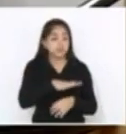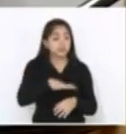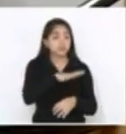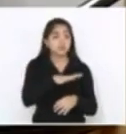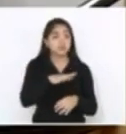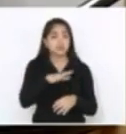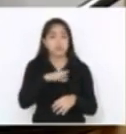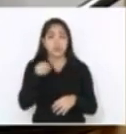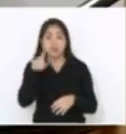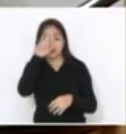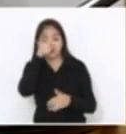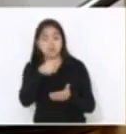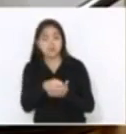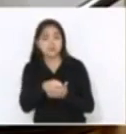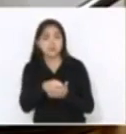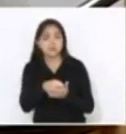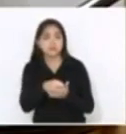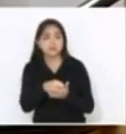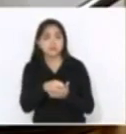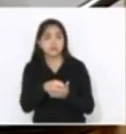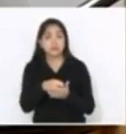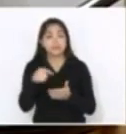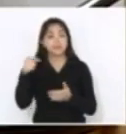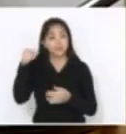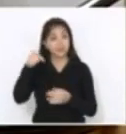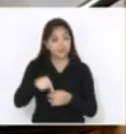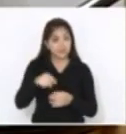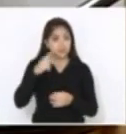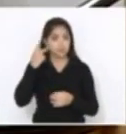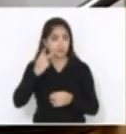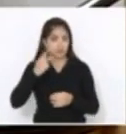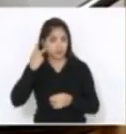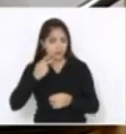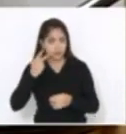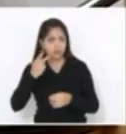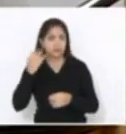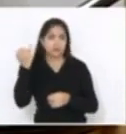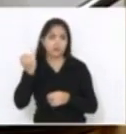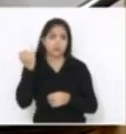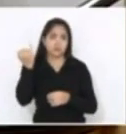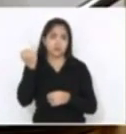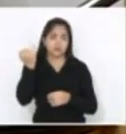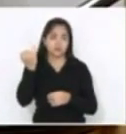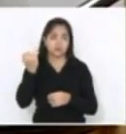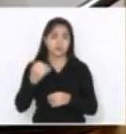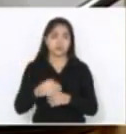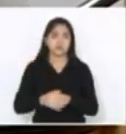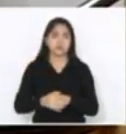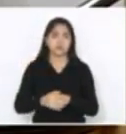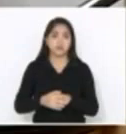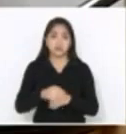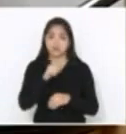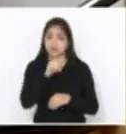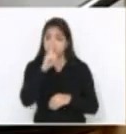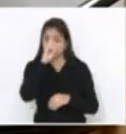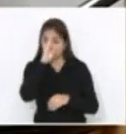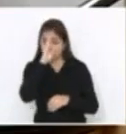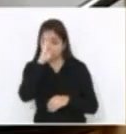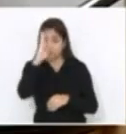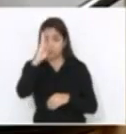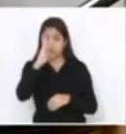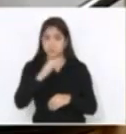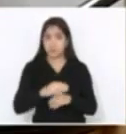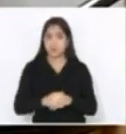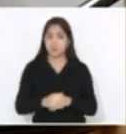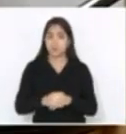delibera. Então, você trazer para o Parlamento é fundamental. E você, principalmente, ao produzir uma